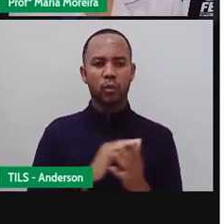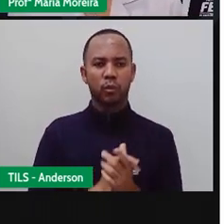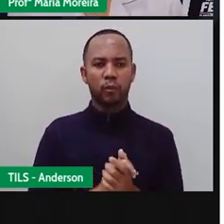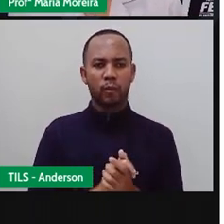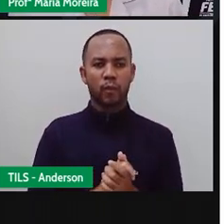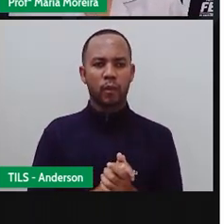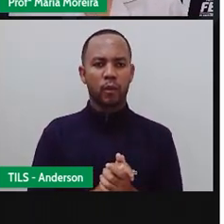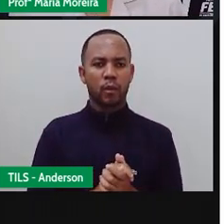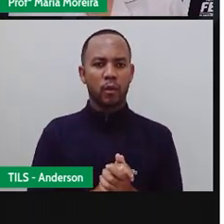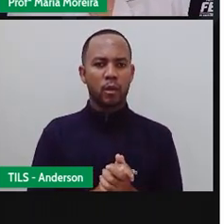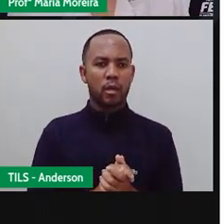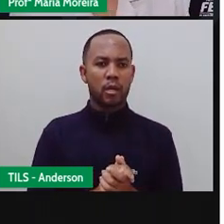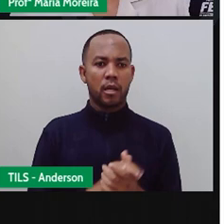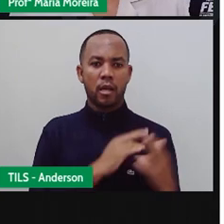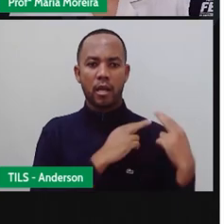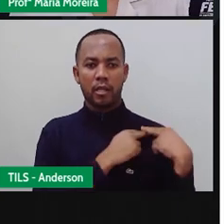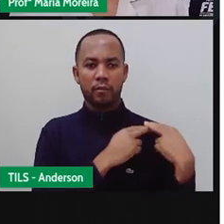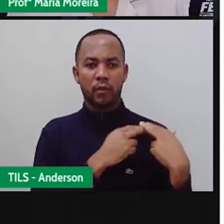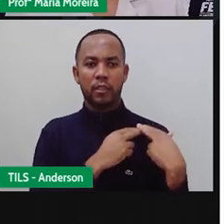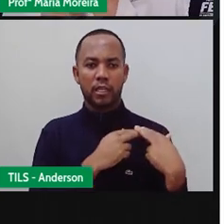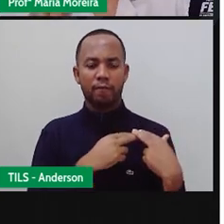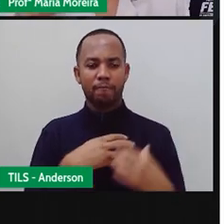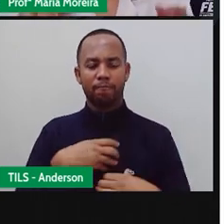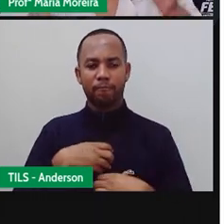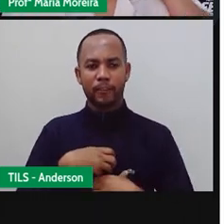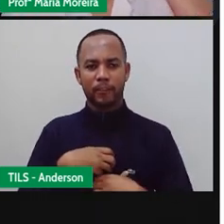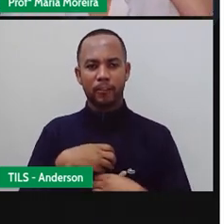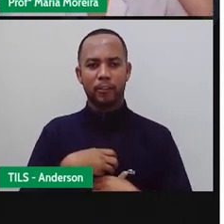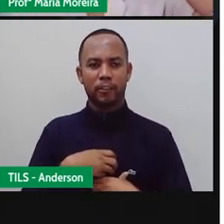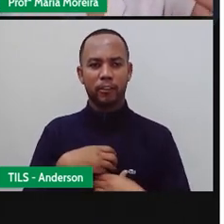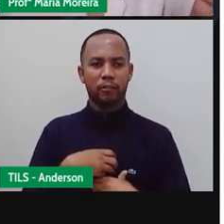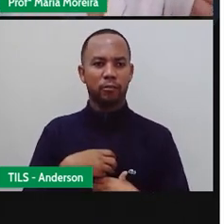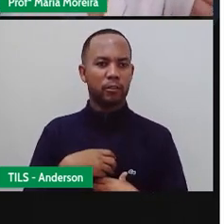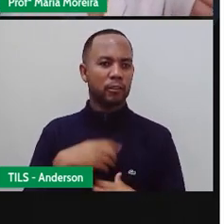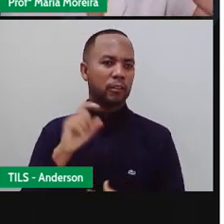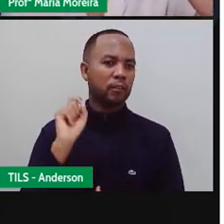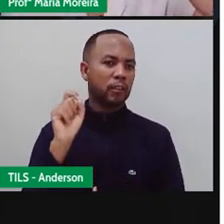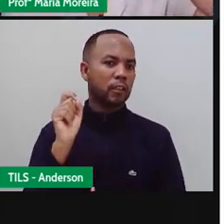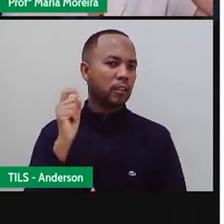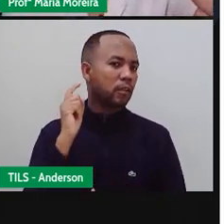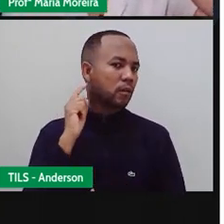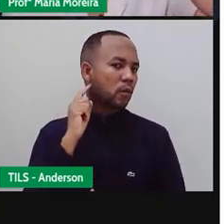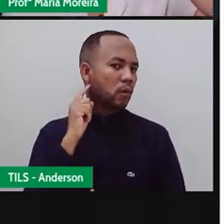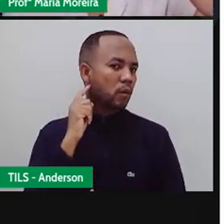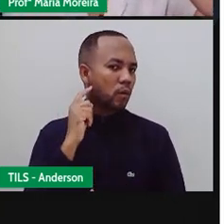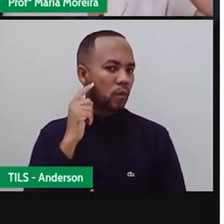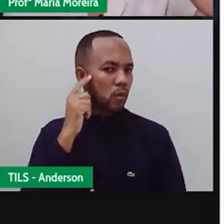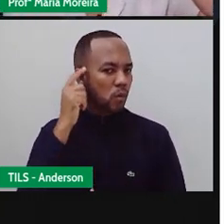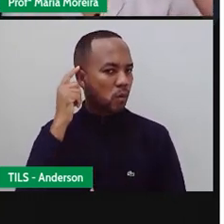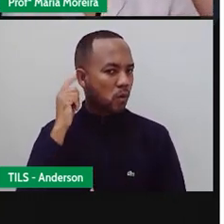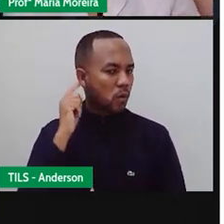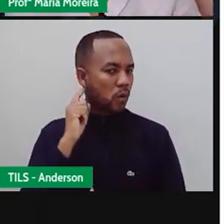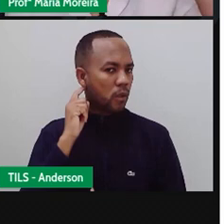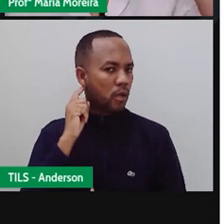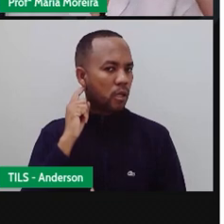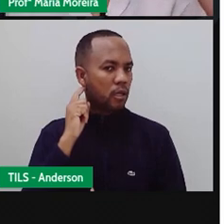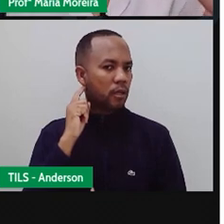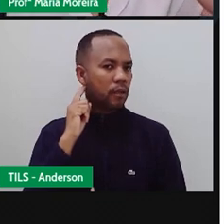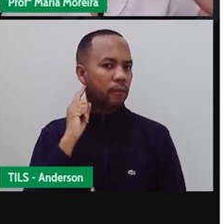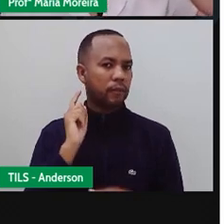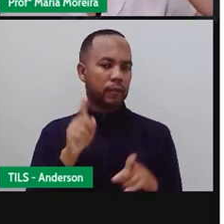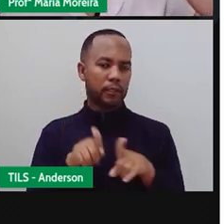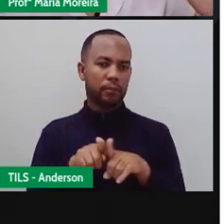órgão responsável por este sentido é quem é a orelha, tá? A minha é pequena, tá? Mas a de Anderson também.